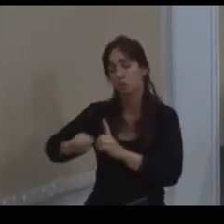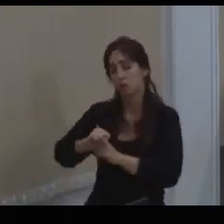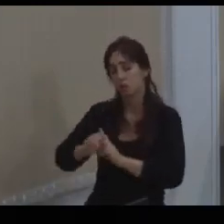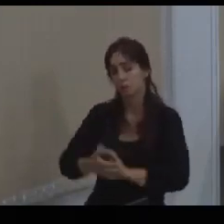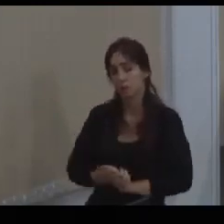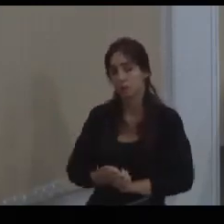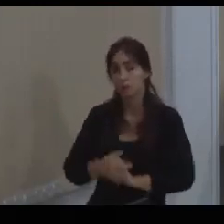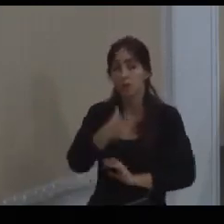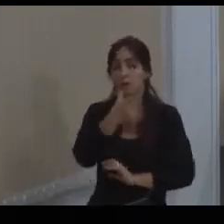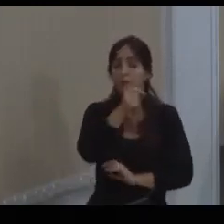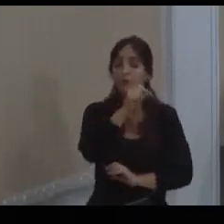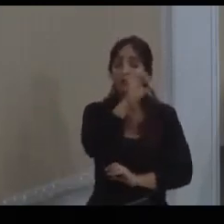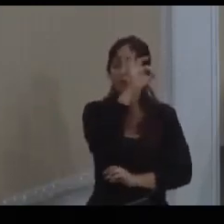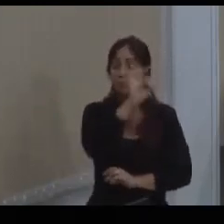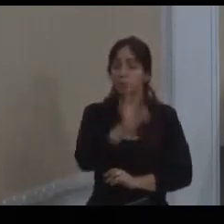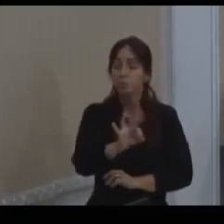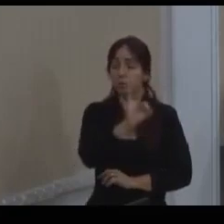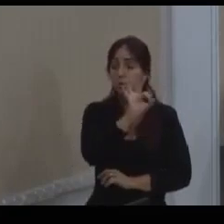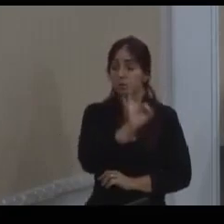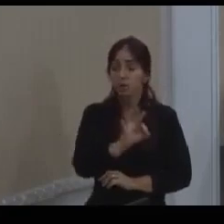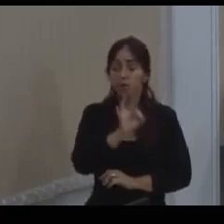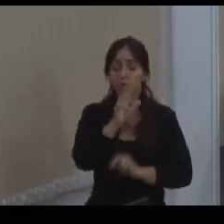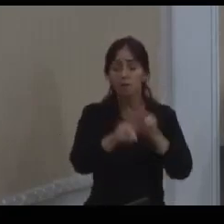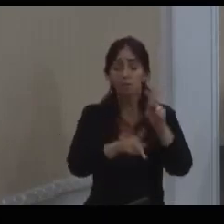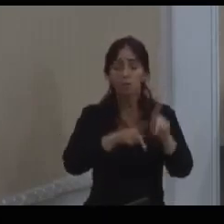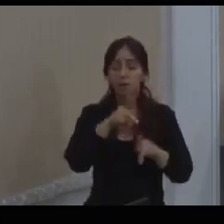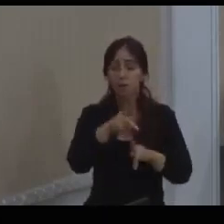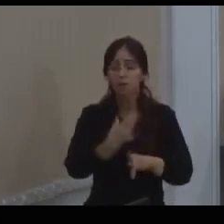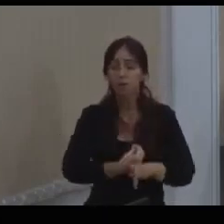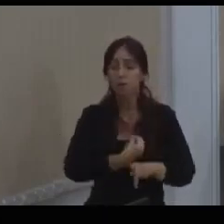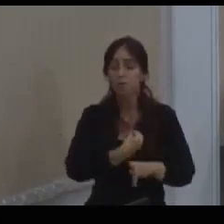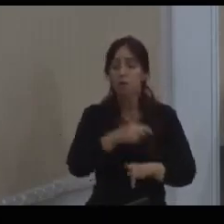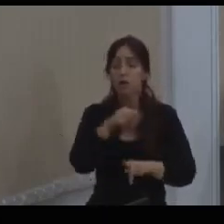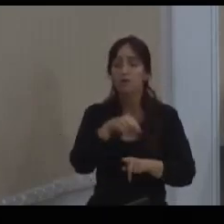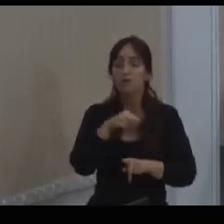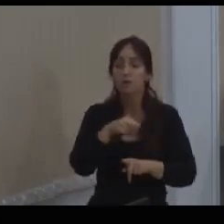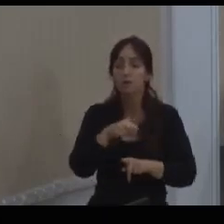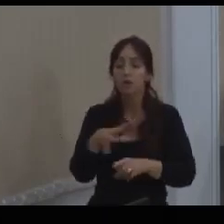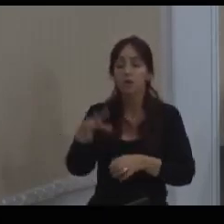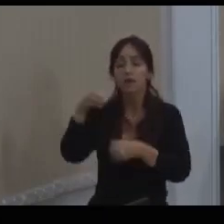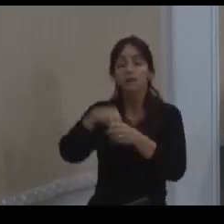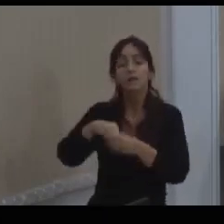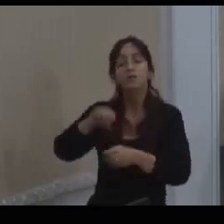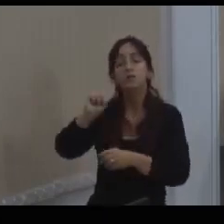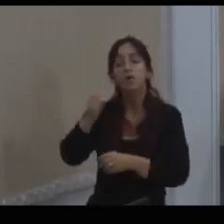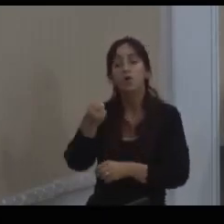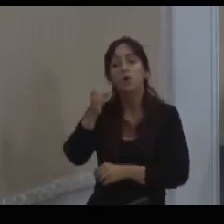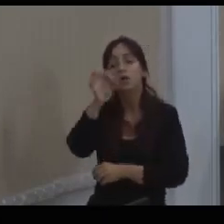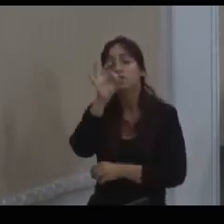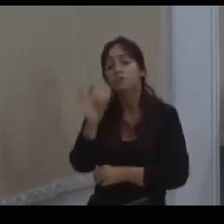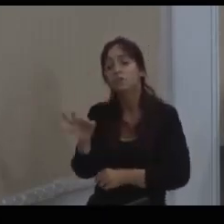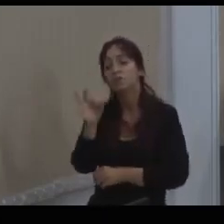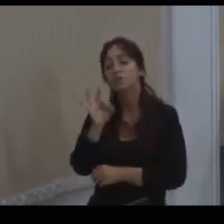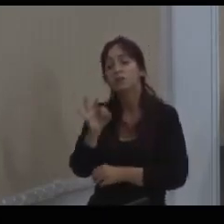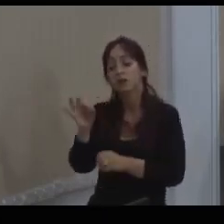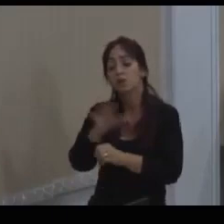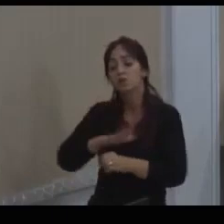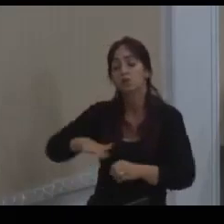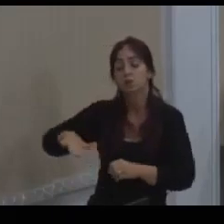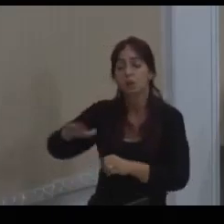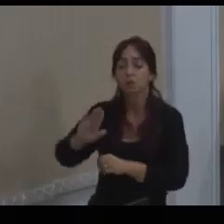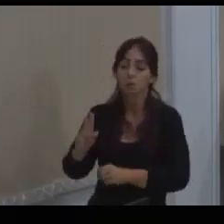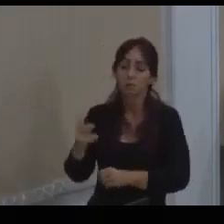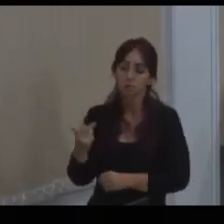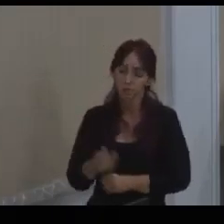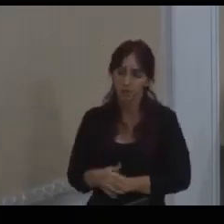população vive em oito por cento do território. Isso que o senhor falou eu não posso, não posso